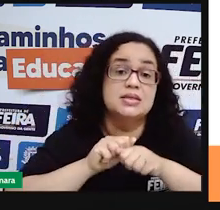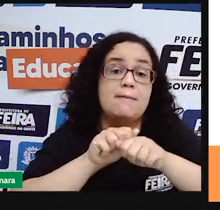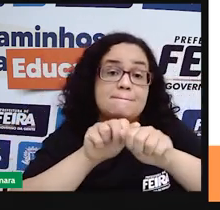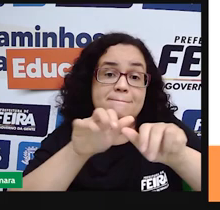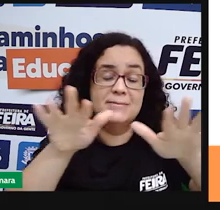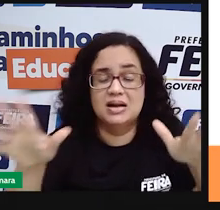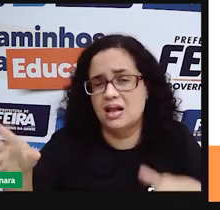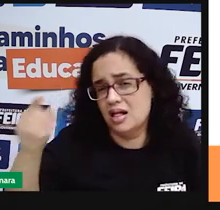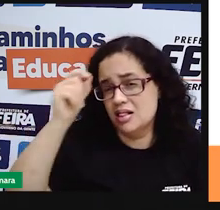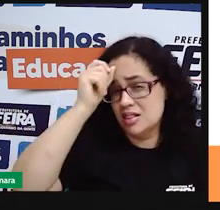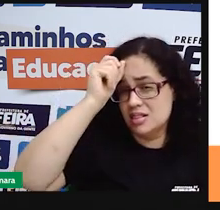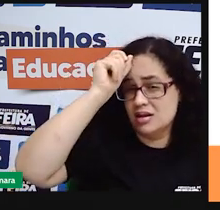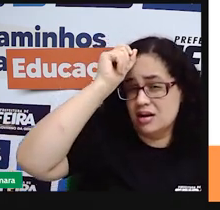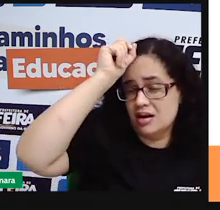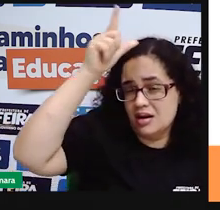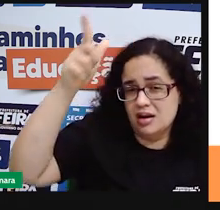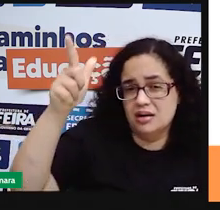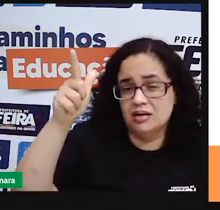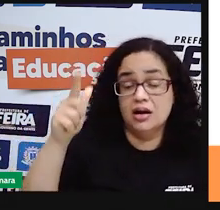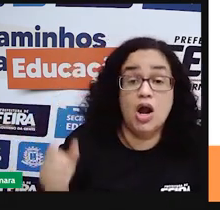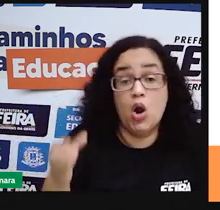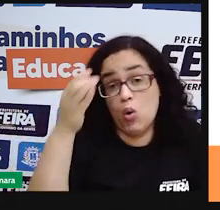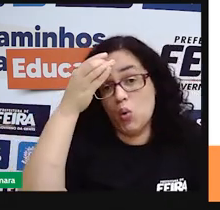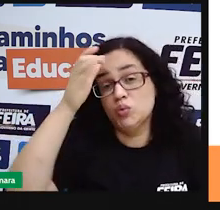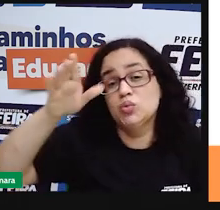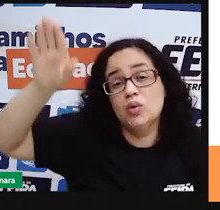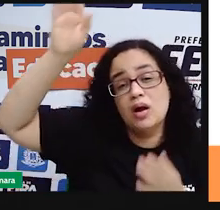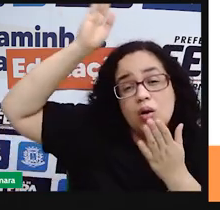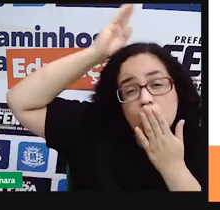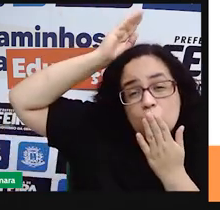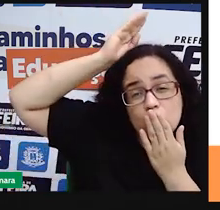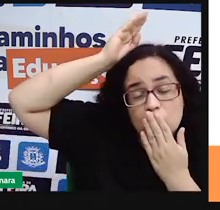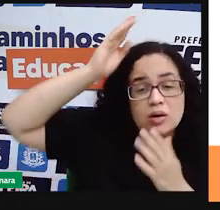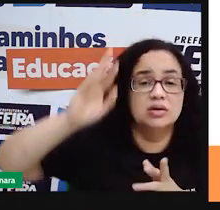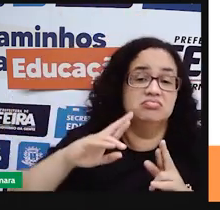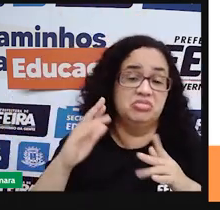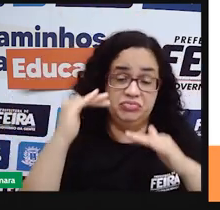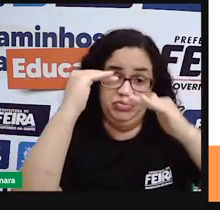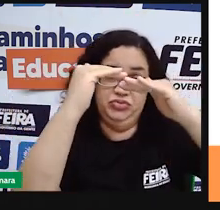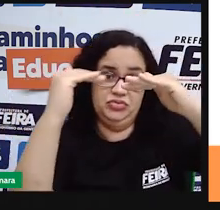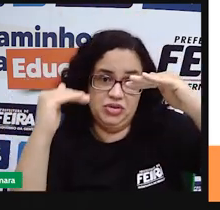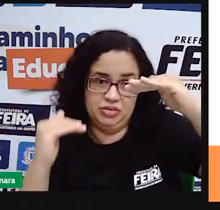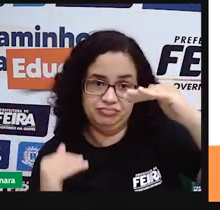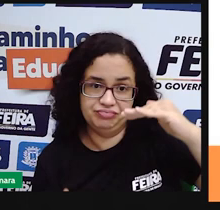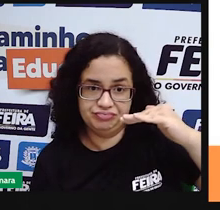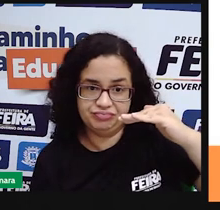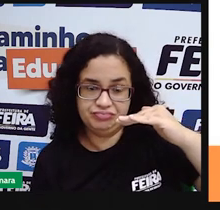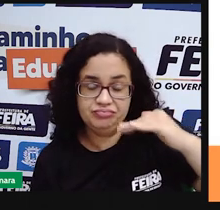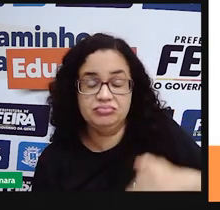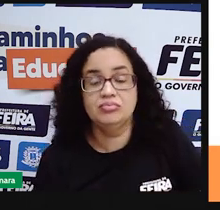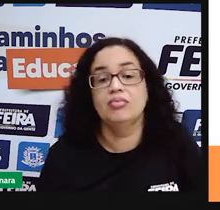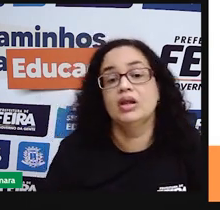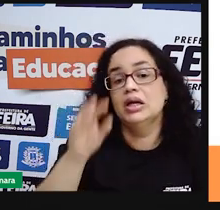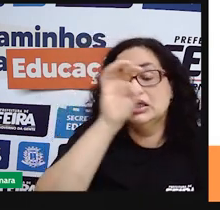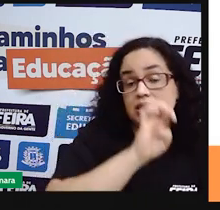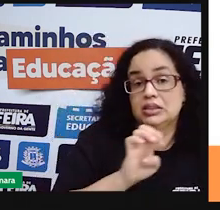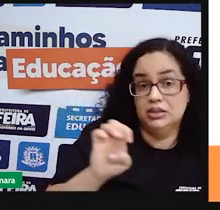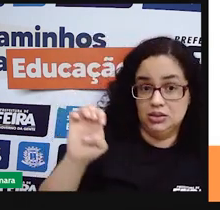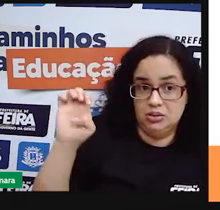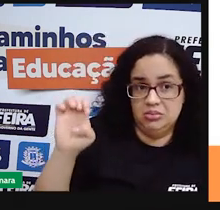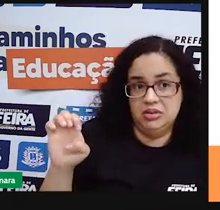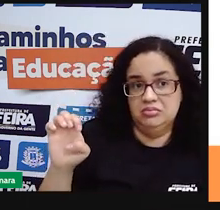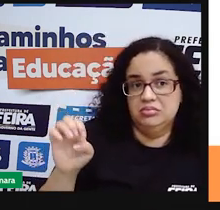ideia de que a cultura do índio é uma cultura inferior à cultura europeia. E a gente sabe que não